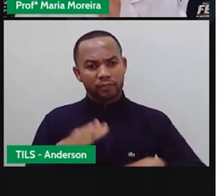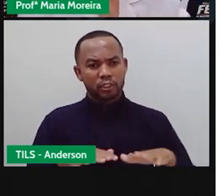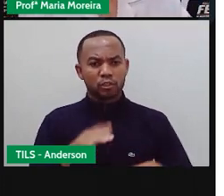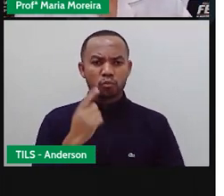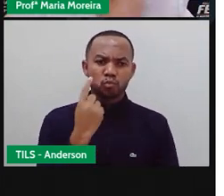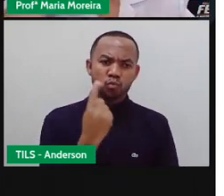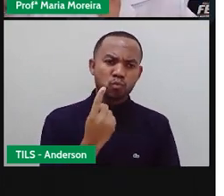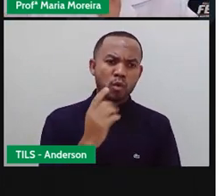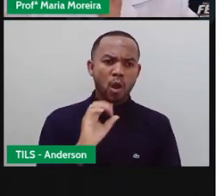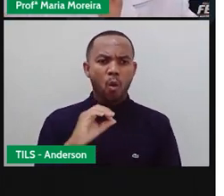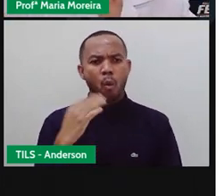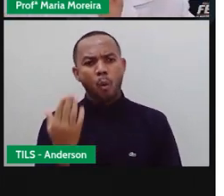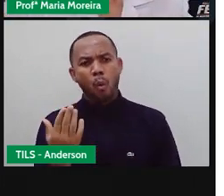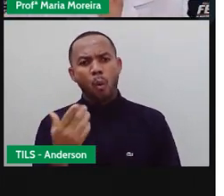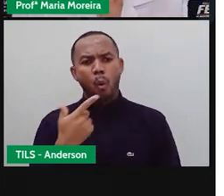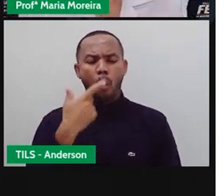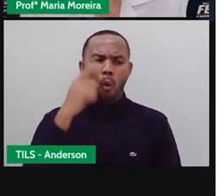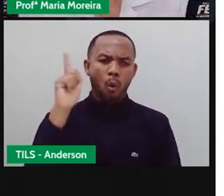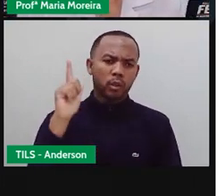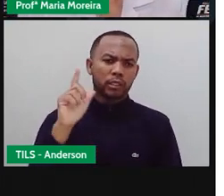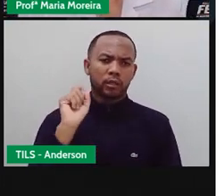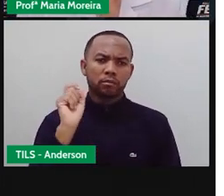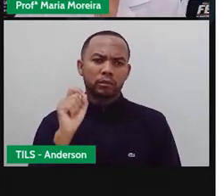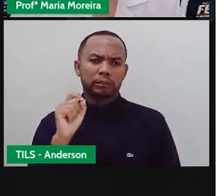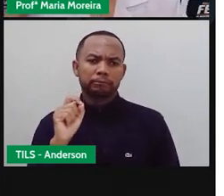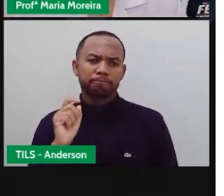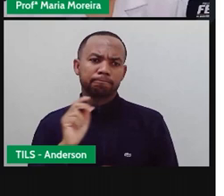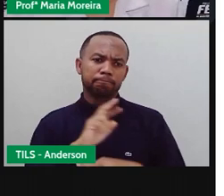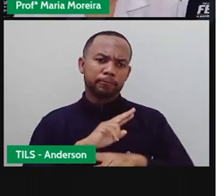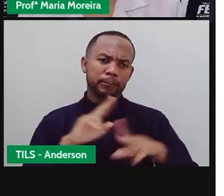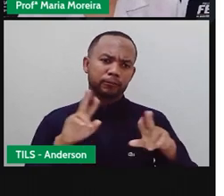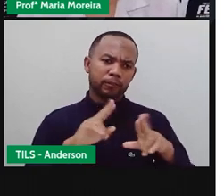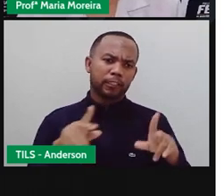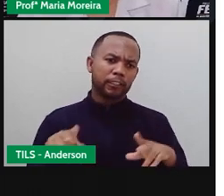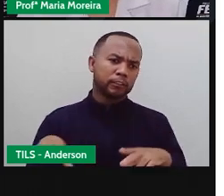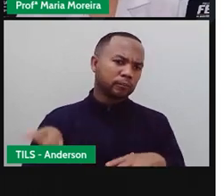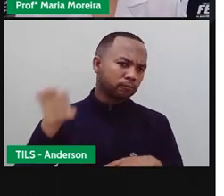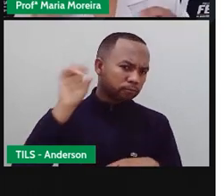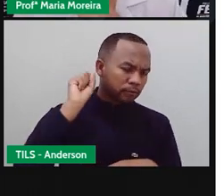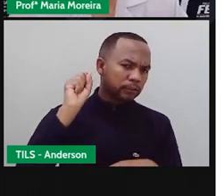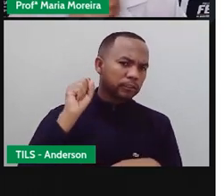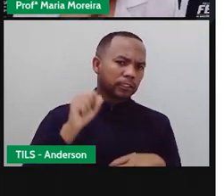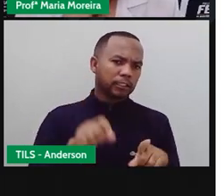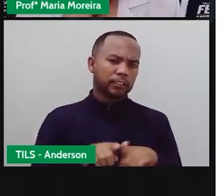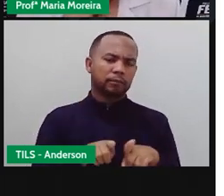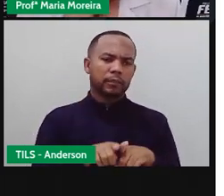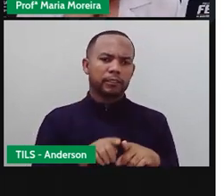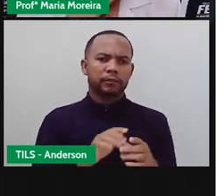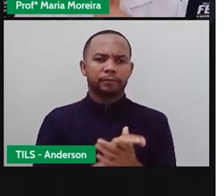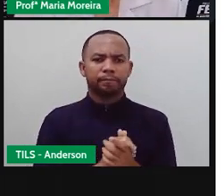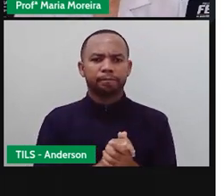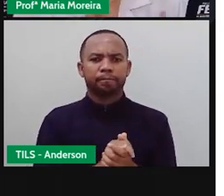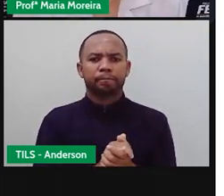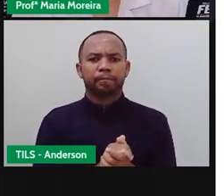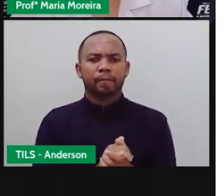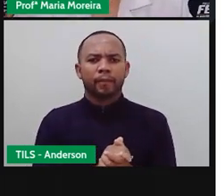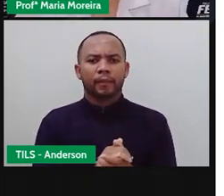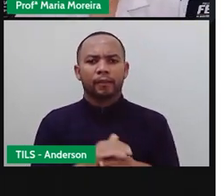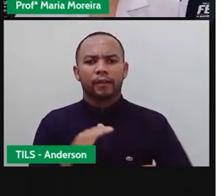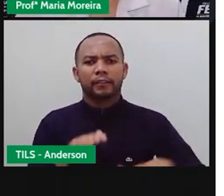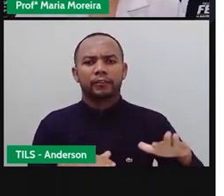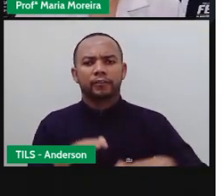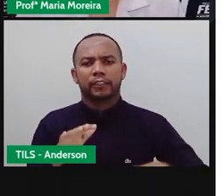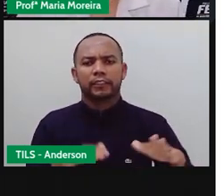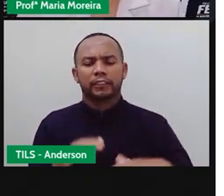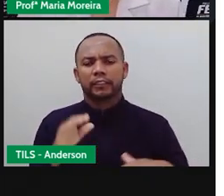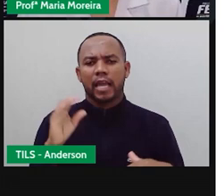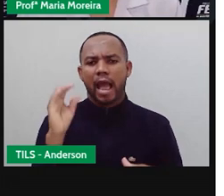Aí ela vai o quê? Se propagar Vai chegar até você Bom, as ondas sonoras Propagam-se com